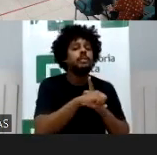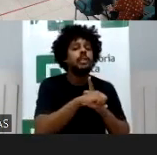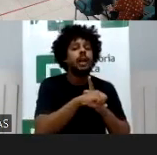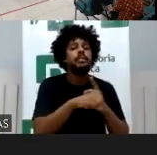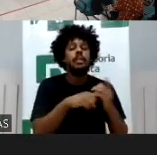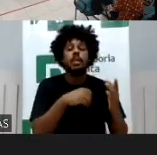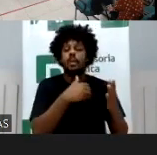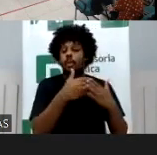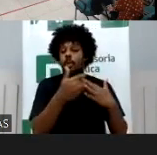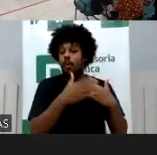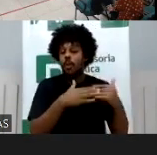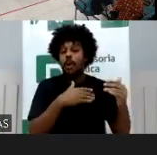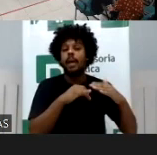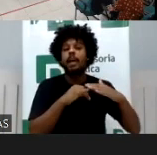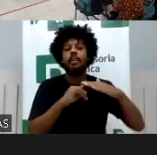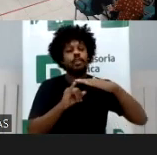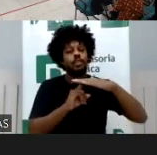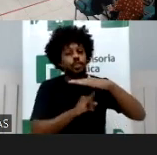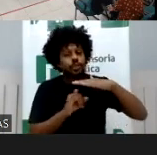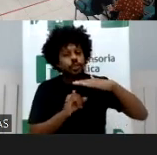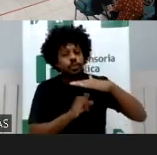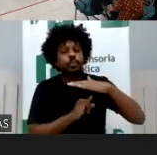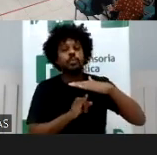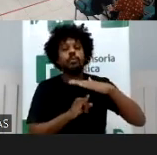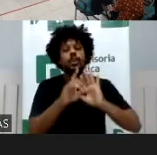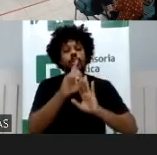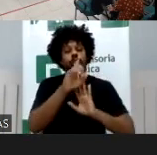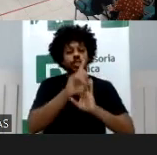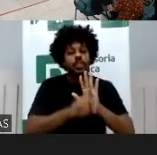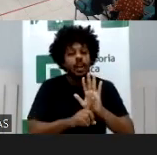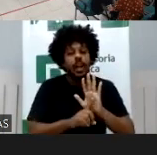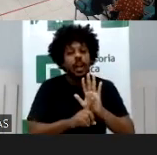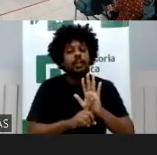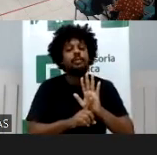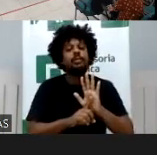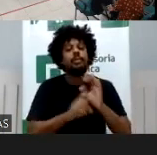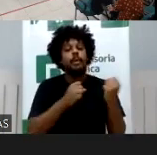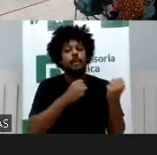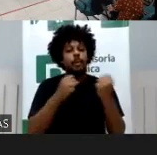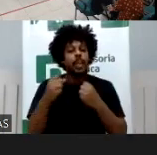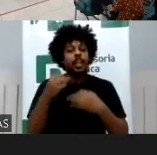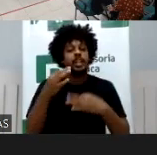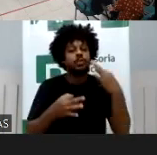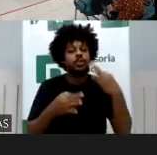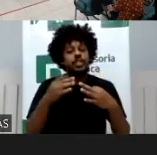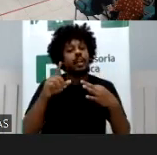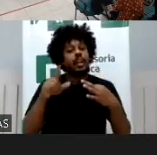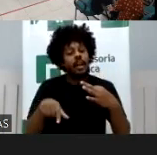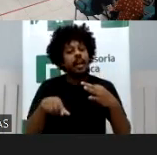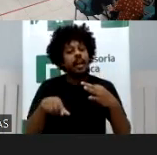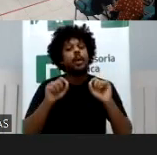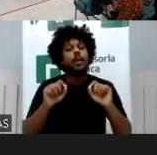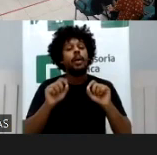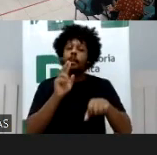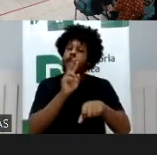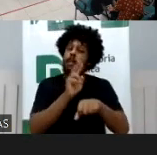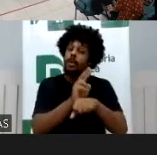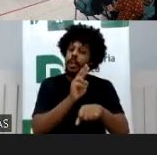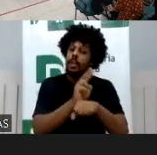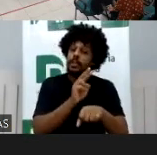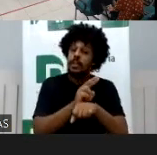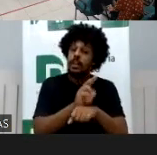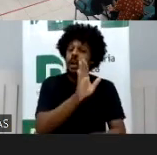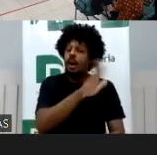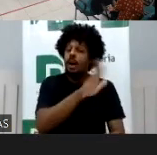na área jurídica. O pra que serve dele é a proteção dos crianças e adolescentes e a formação das suas personalidades até que elas possam